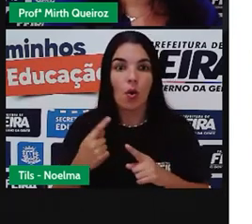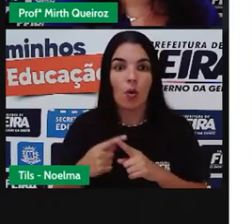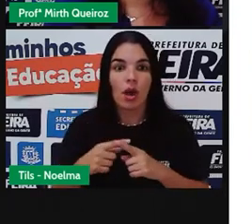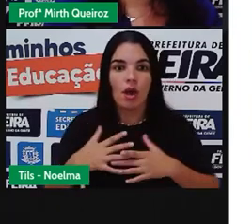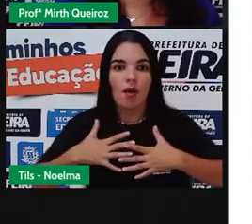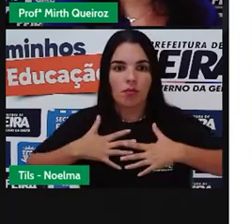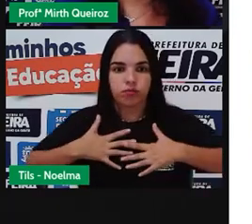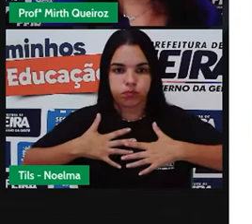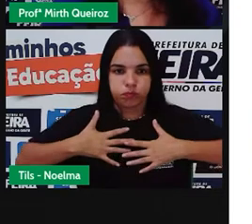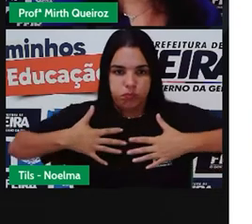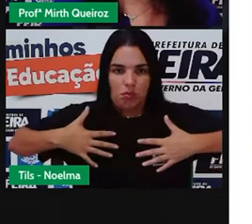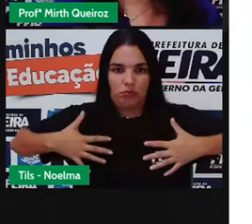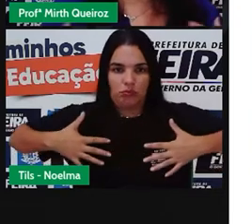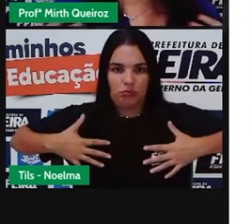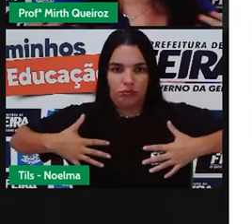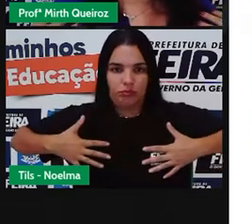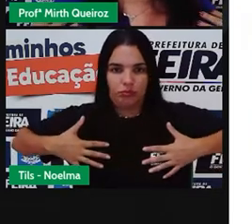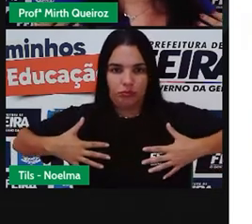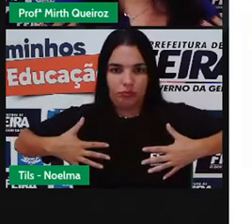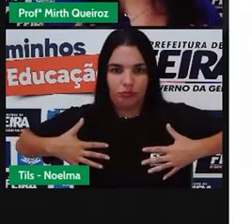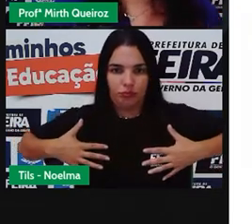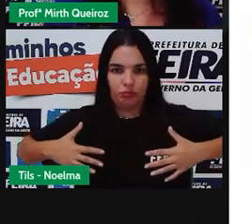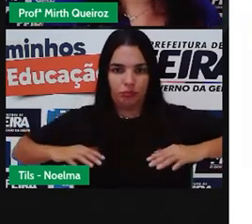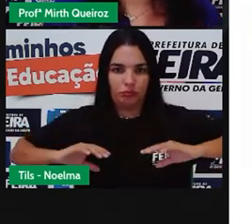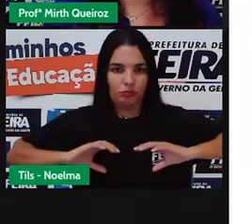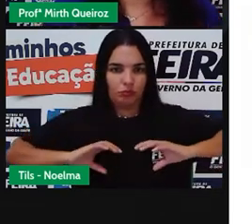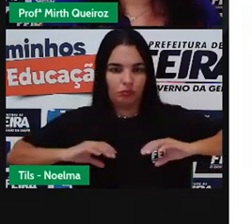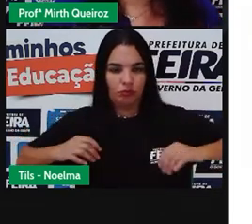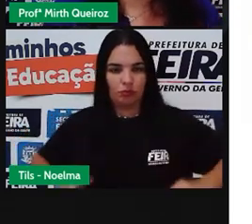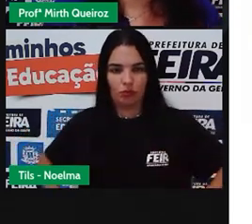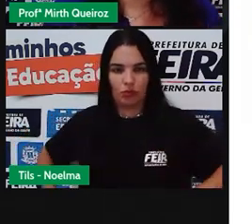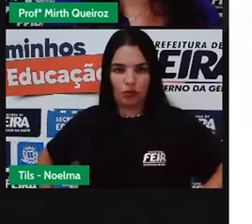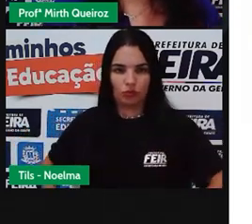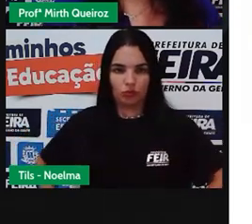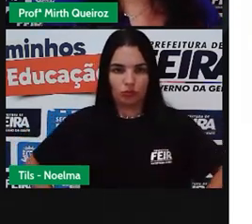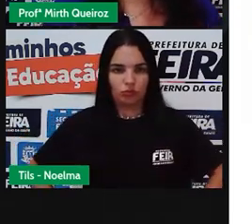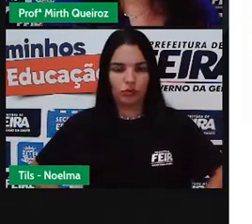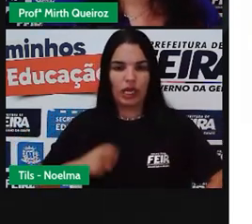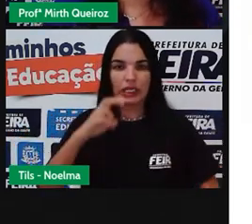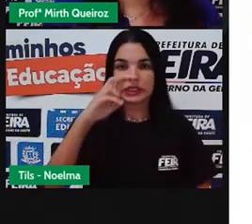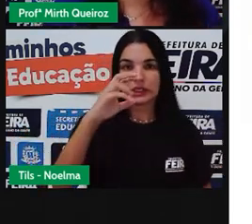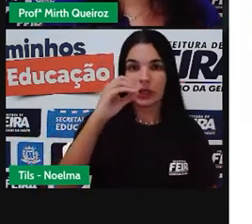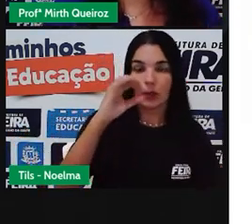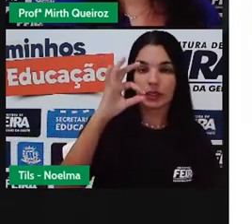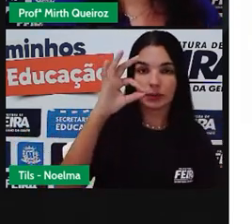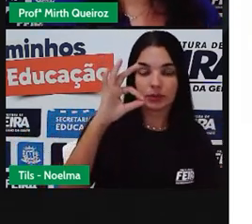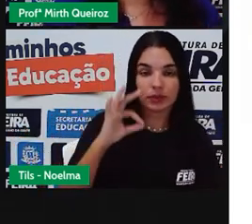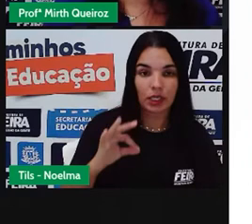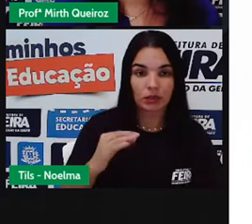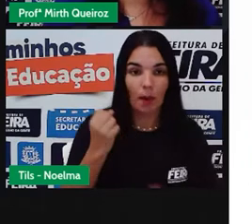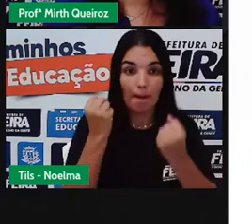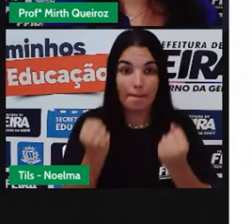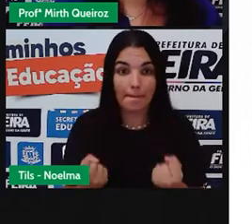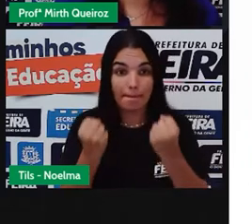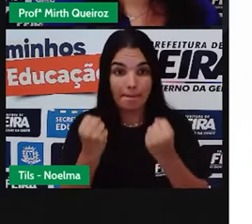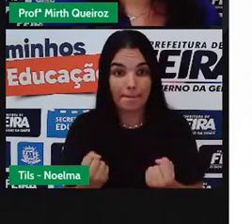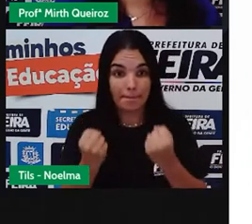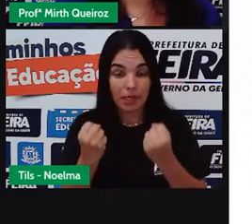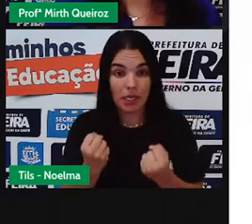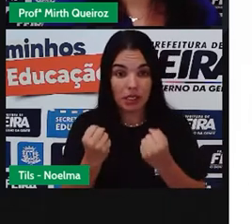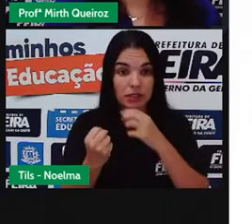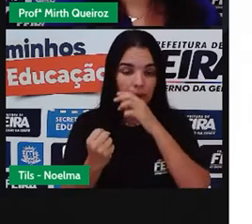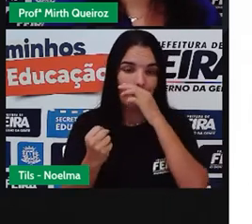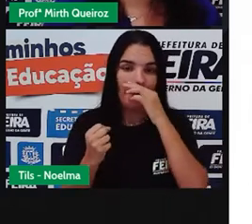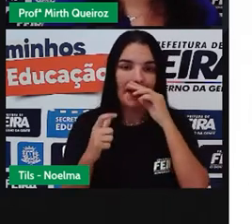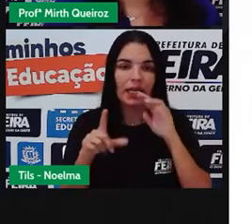das espadas, né? 50% do peso e 80% da altura do adulto.